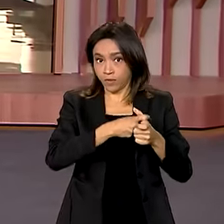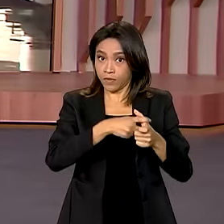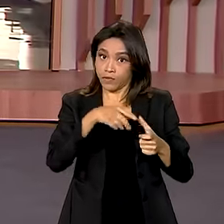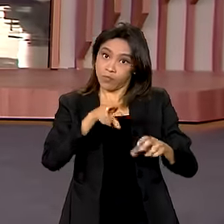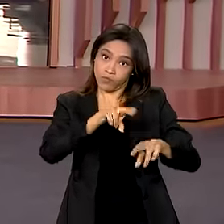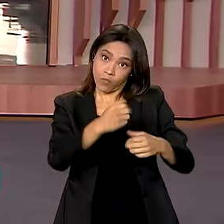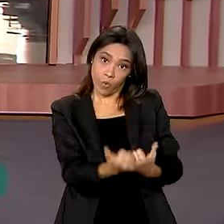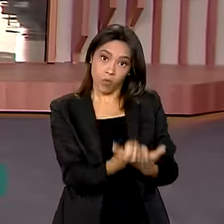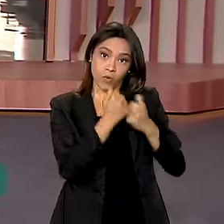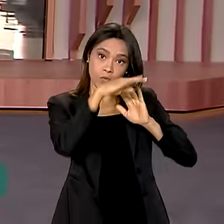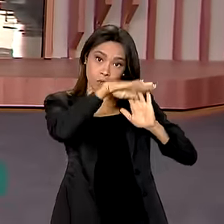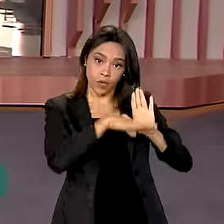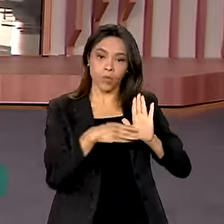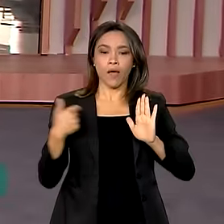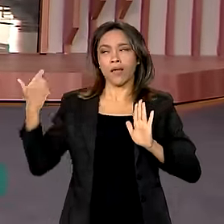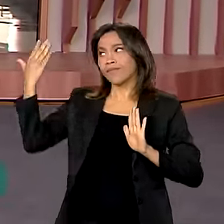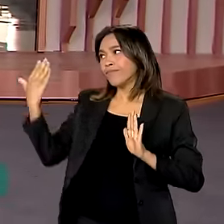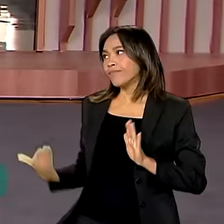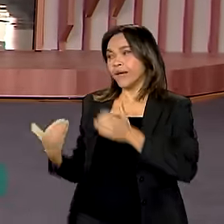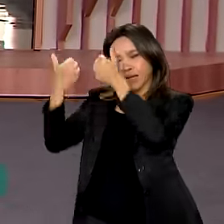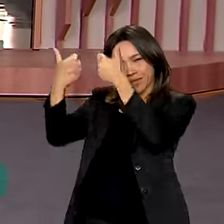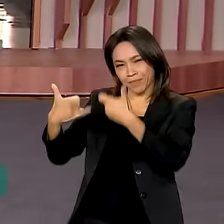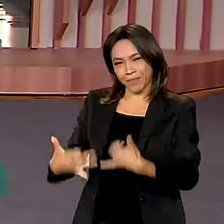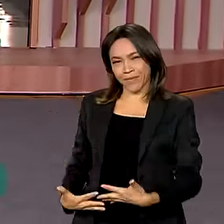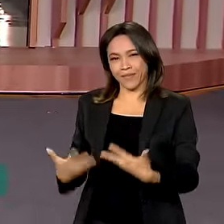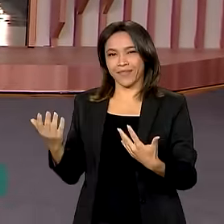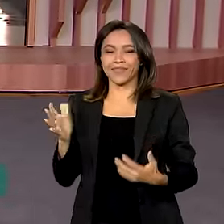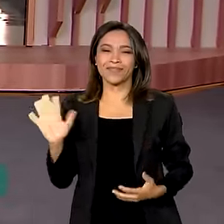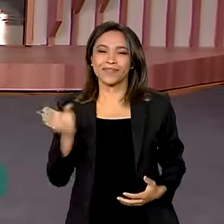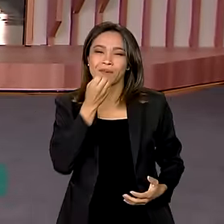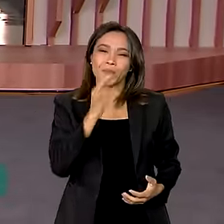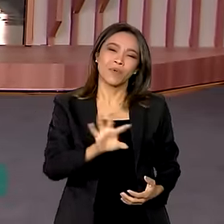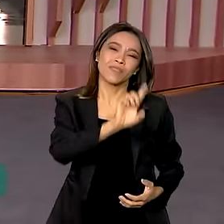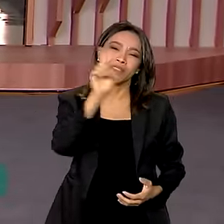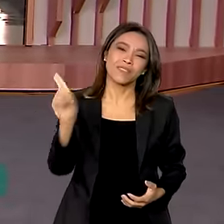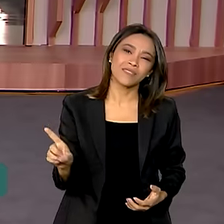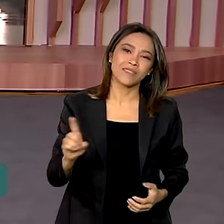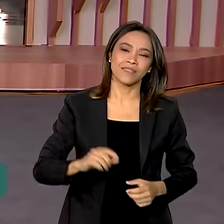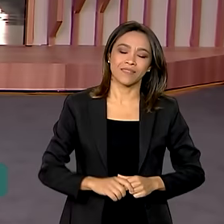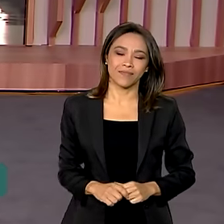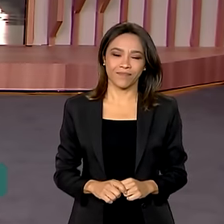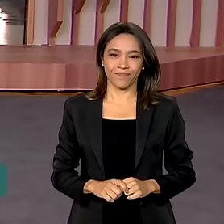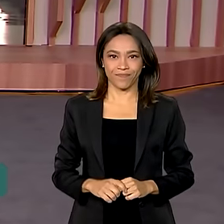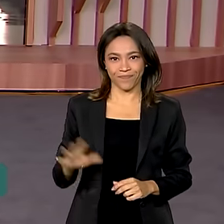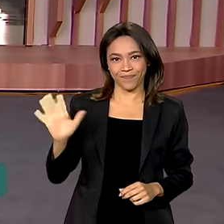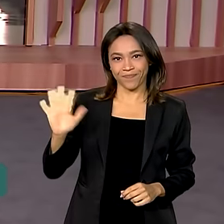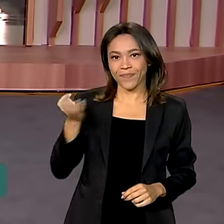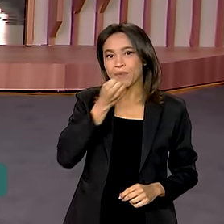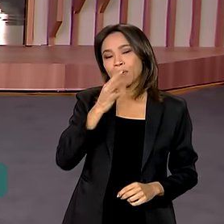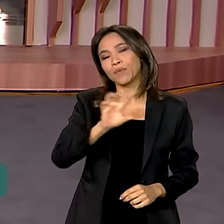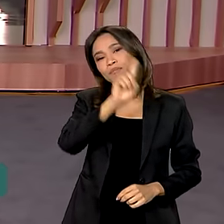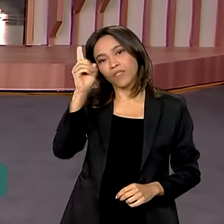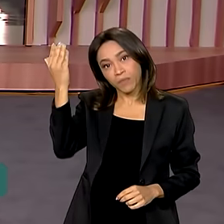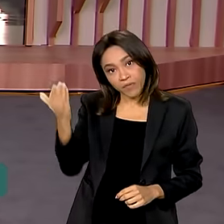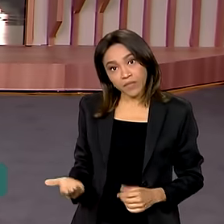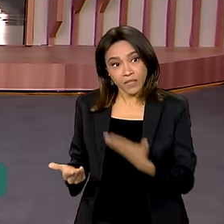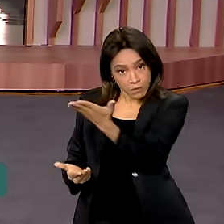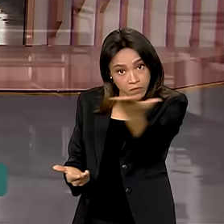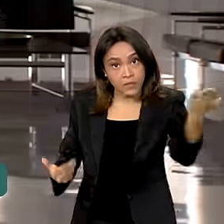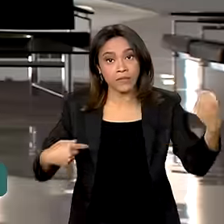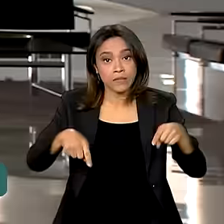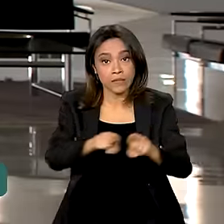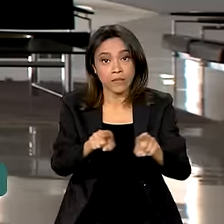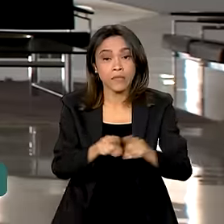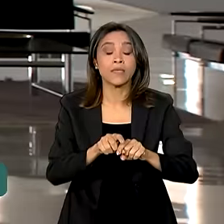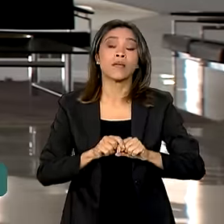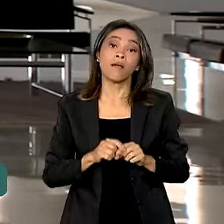Jéssica Gonçalves traz ao vivo os detalhes para a gente. Oi, Jéssica. Bom dia. Oi, Renata. Bom dia para você também. Bom dia a todos.